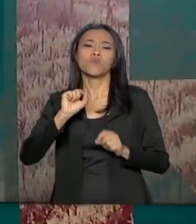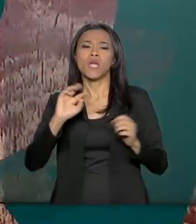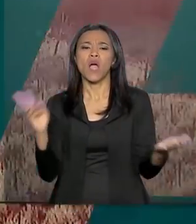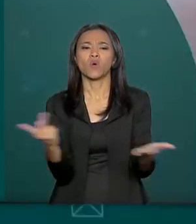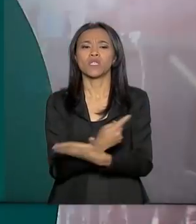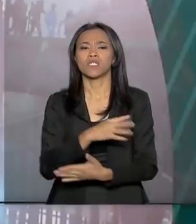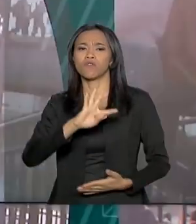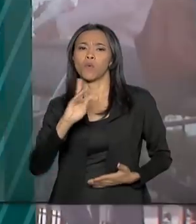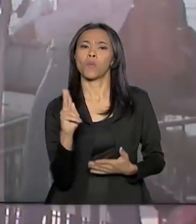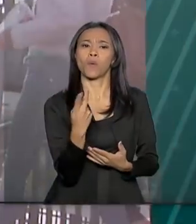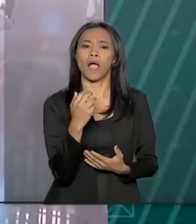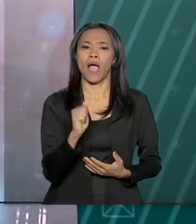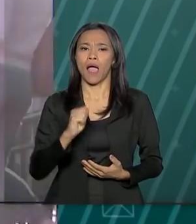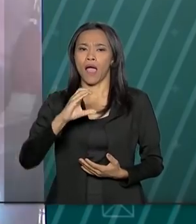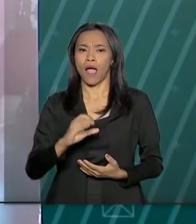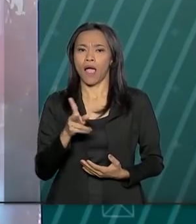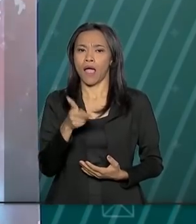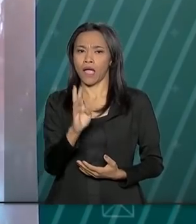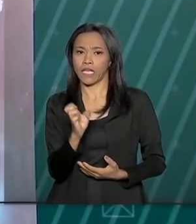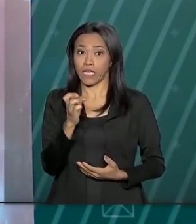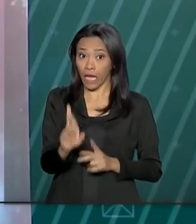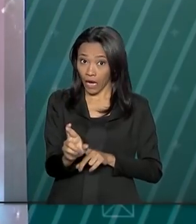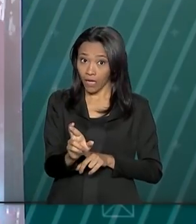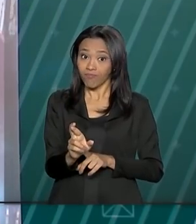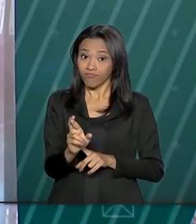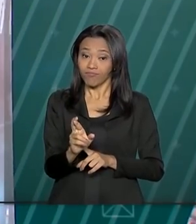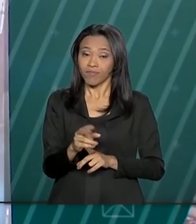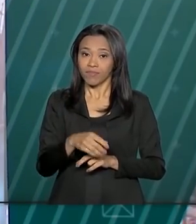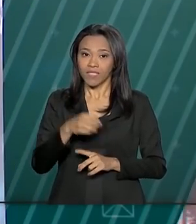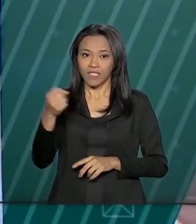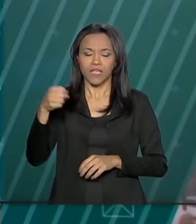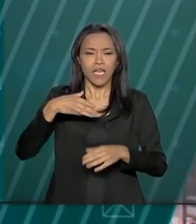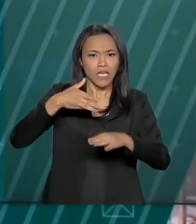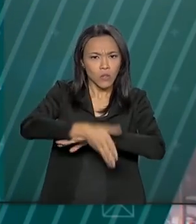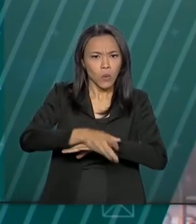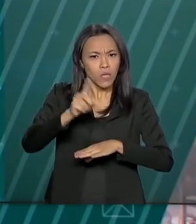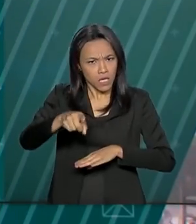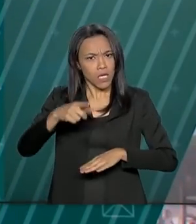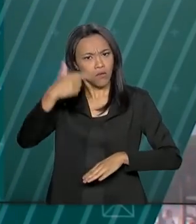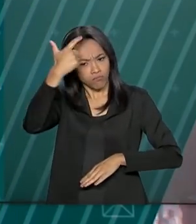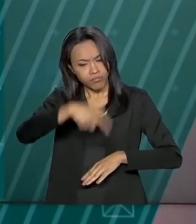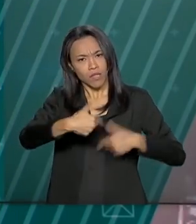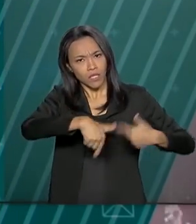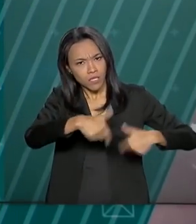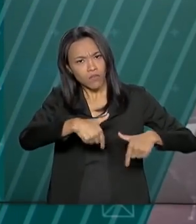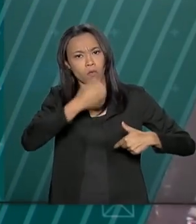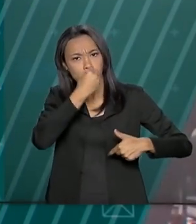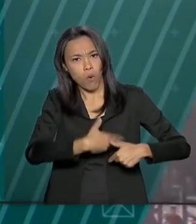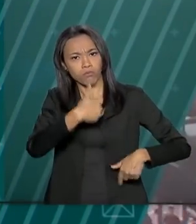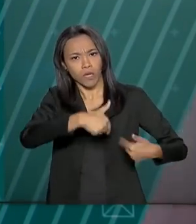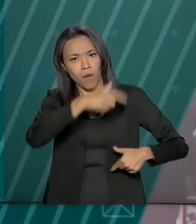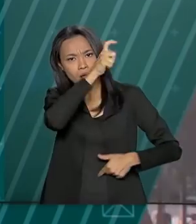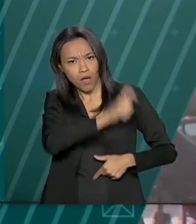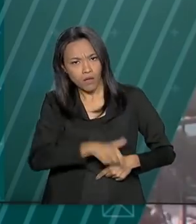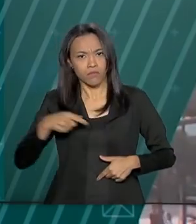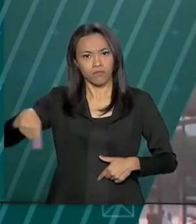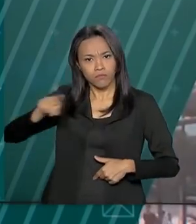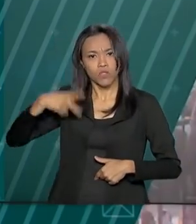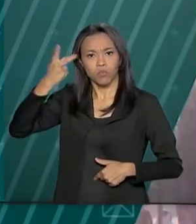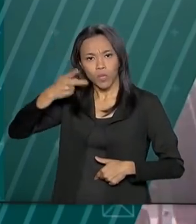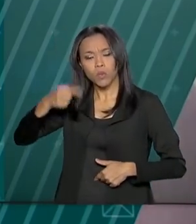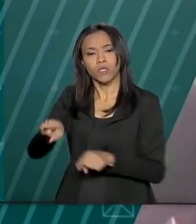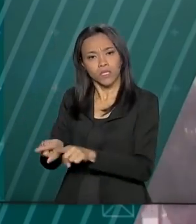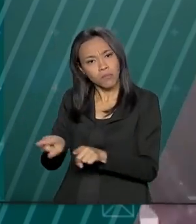e que os dados eventualmente obtidos refletem uma atividade desenvolvida com pleno respeito à legalidade e de forma técnica e